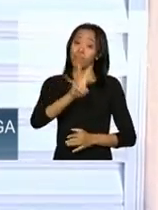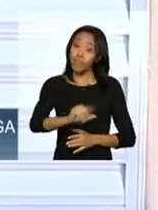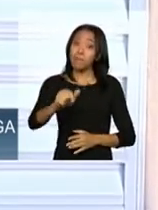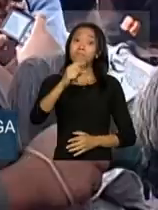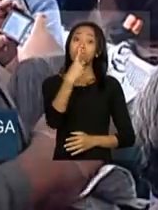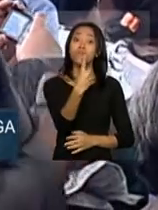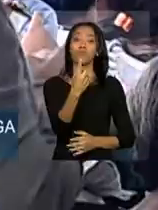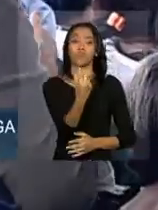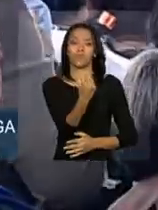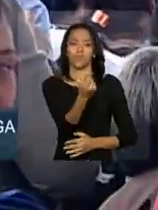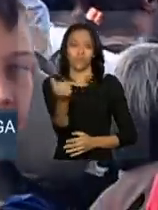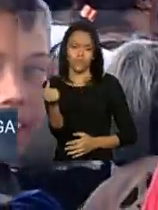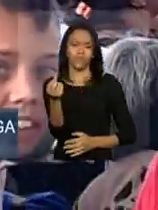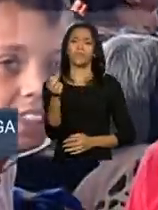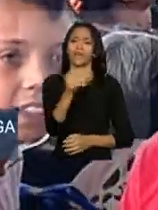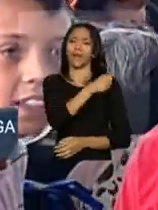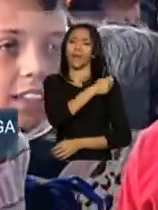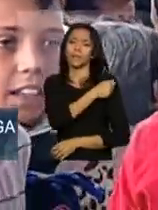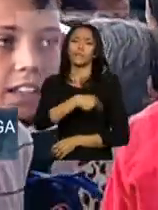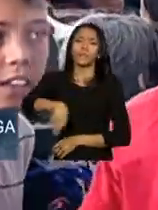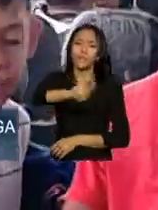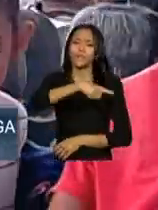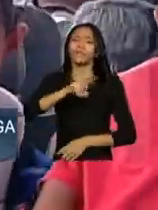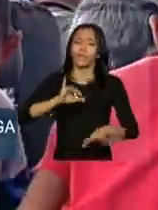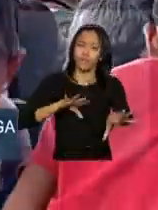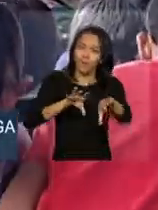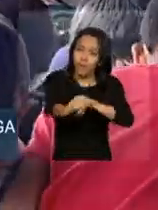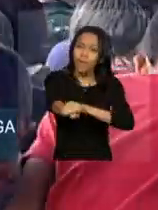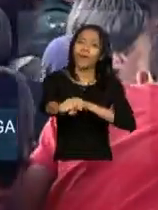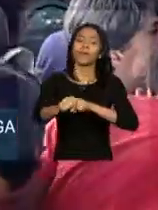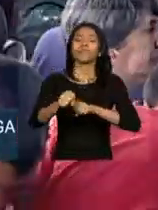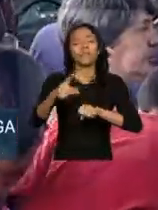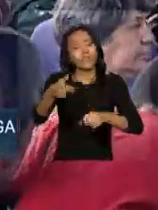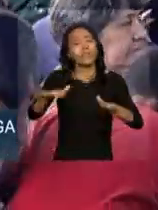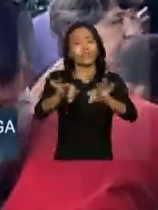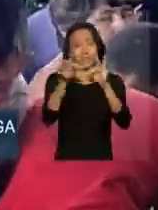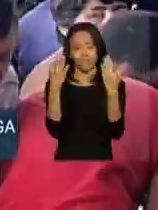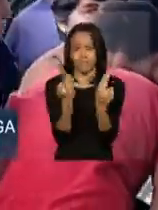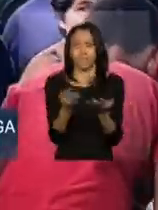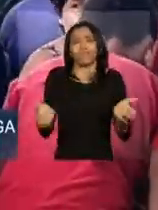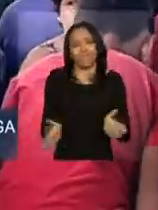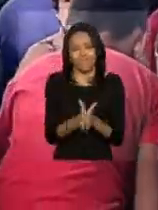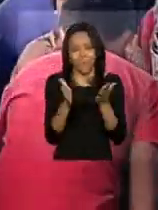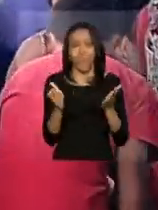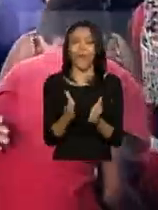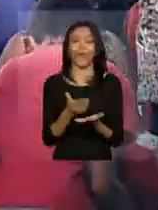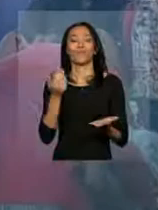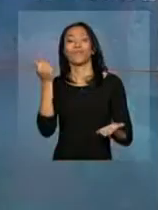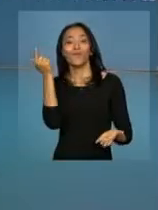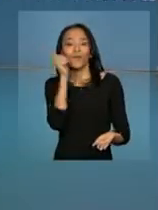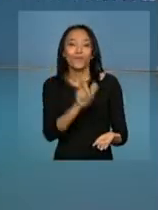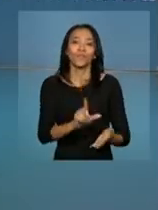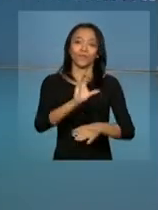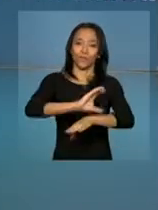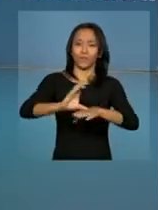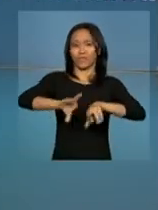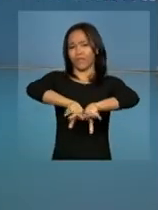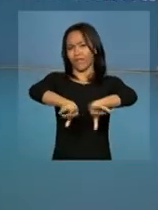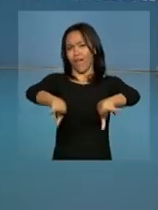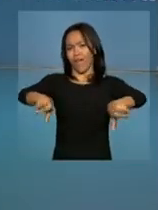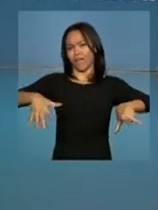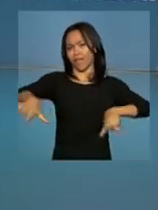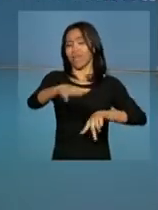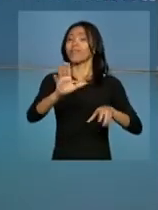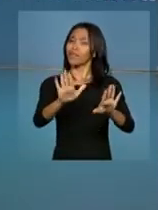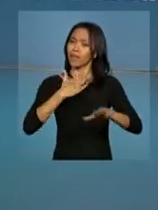tarde, alunos do Plano Brasil Sem Miséria, ou seja, de famílias de baixa renda, que fizeram cursos em várias áreas. E